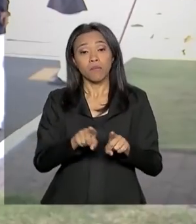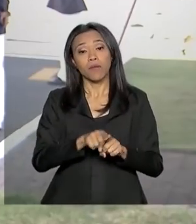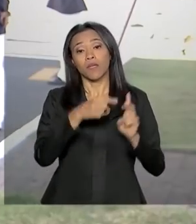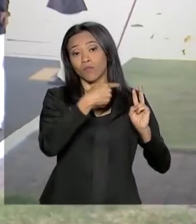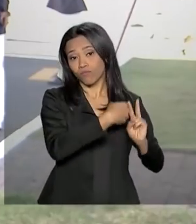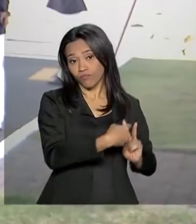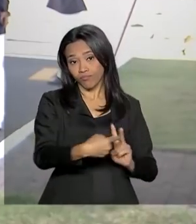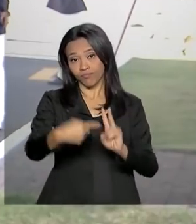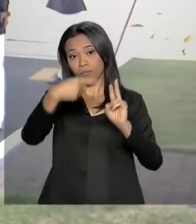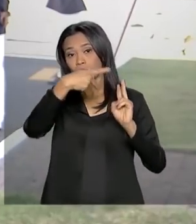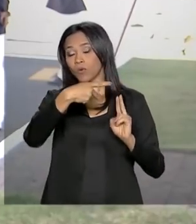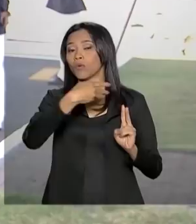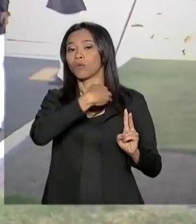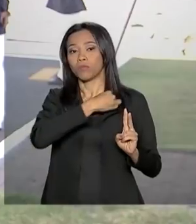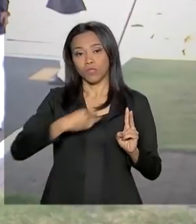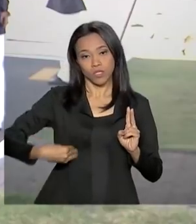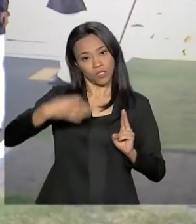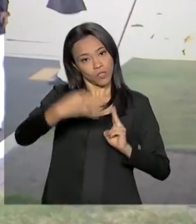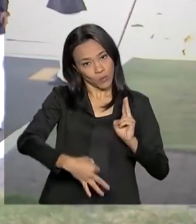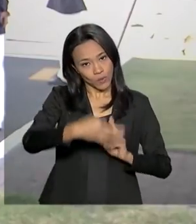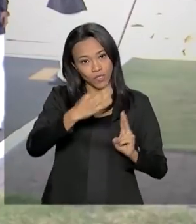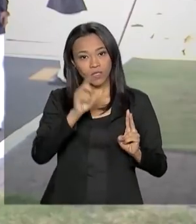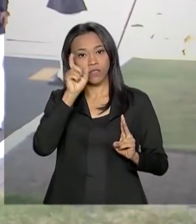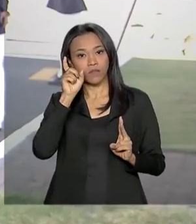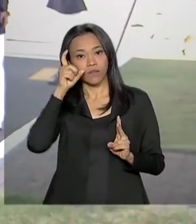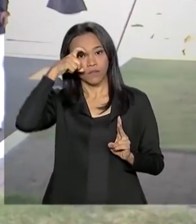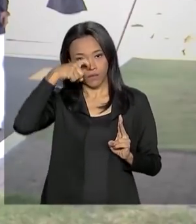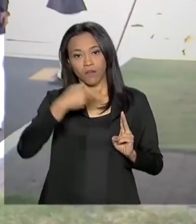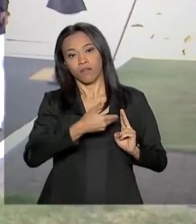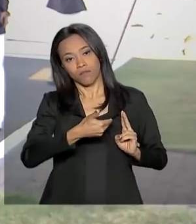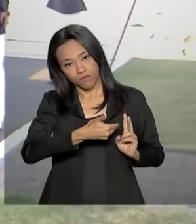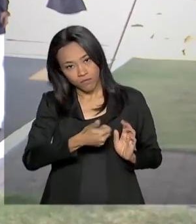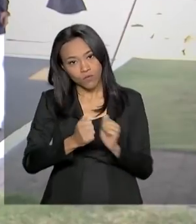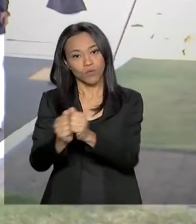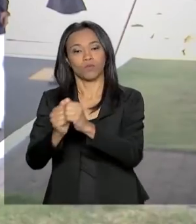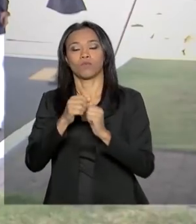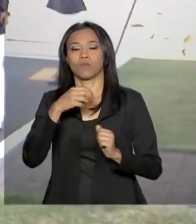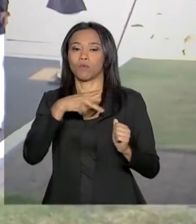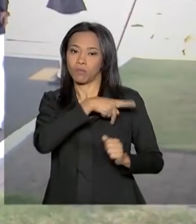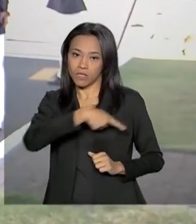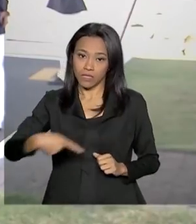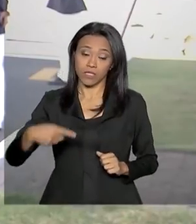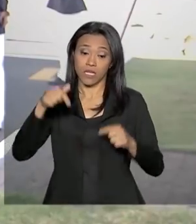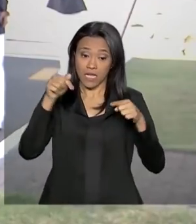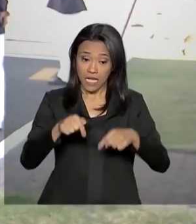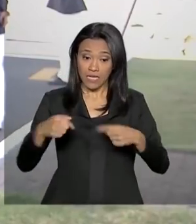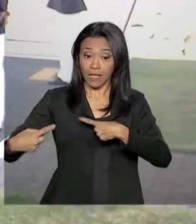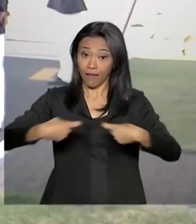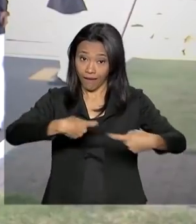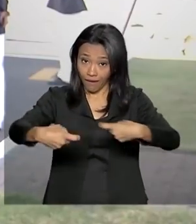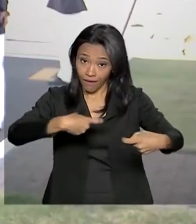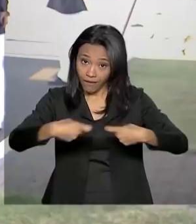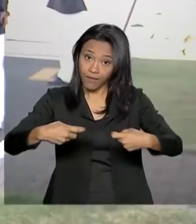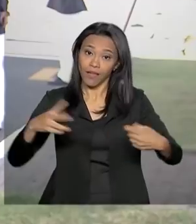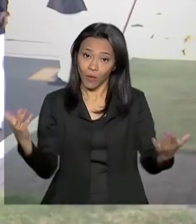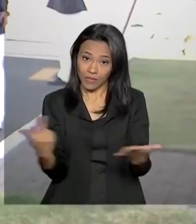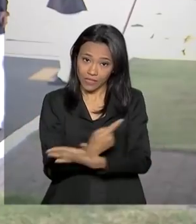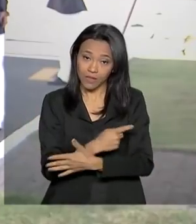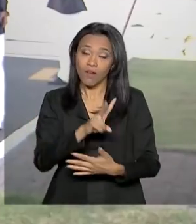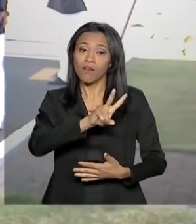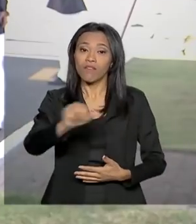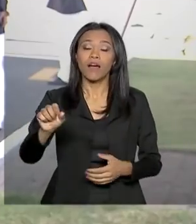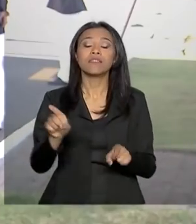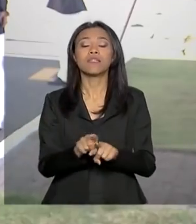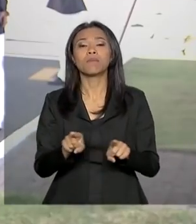Bolsonaro. E aqui, durante a solenidade de comemoração dos 154 anos da Batalha de Riachuelo, também vai acontecer a imposição